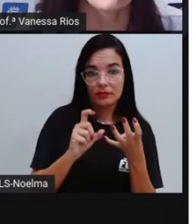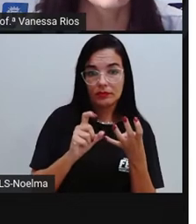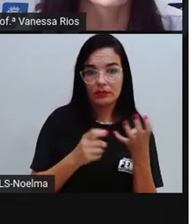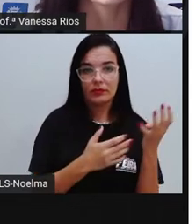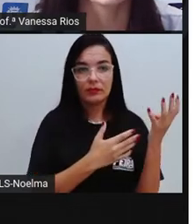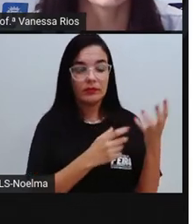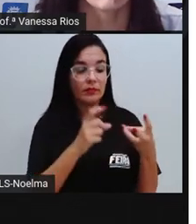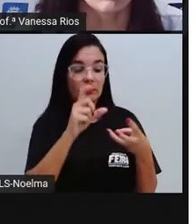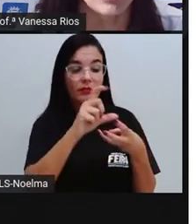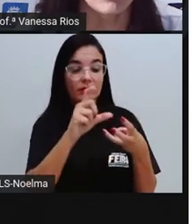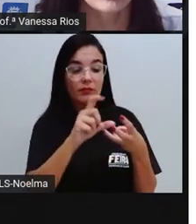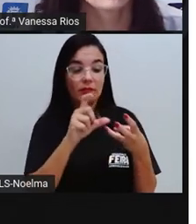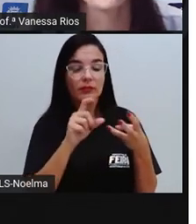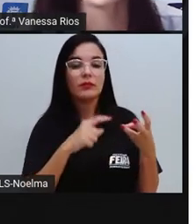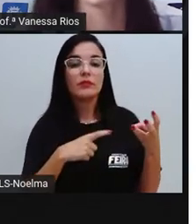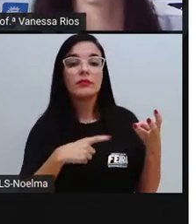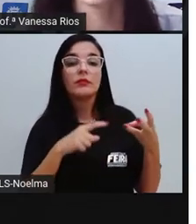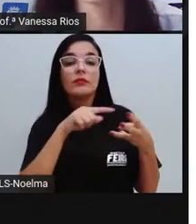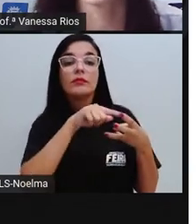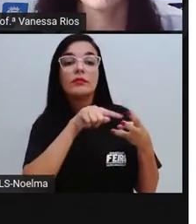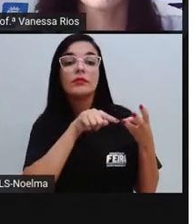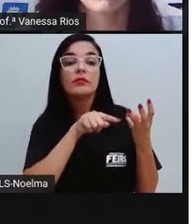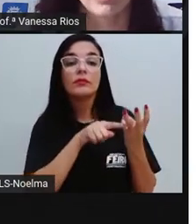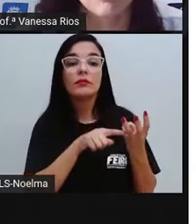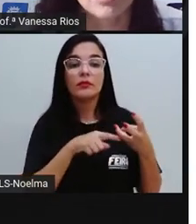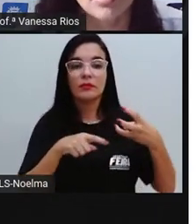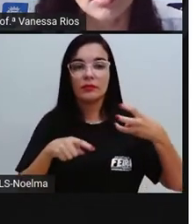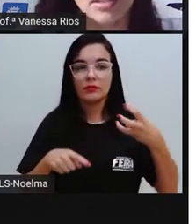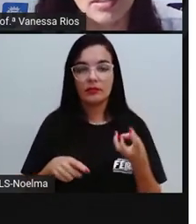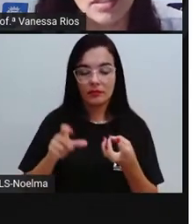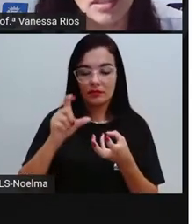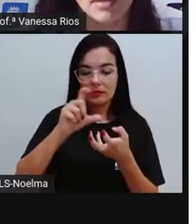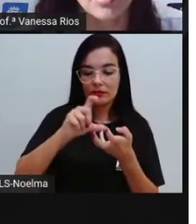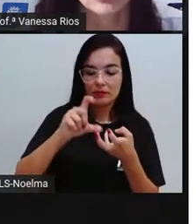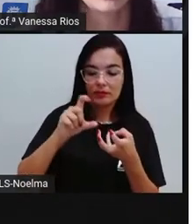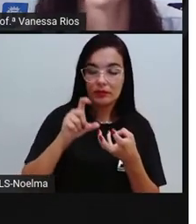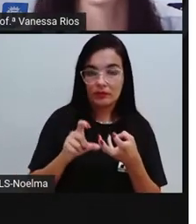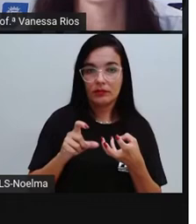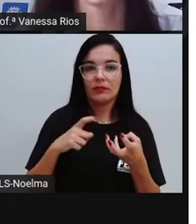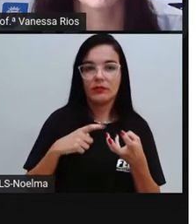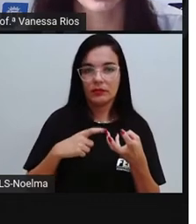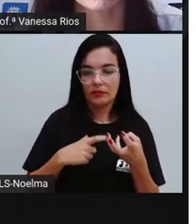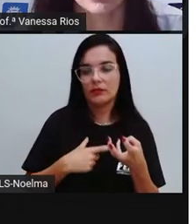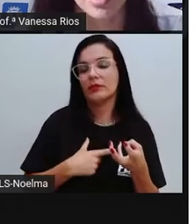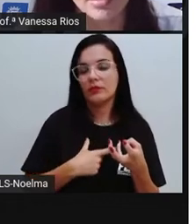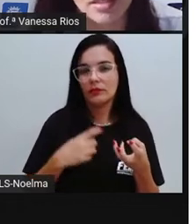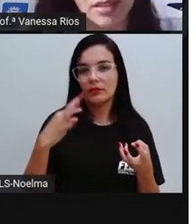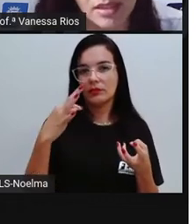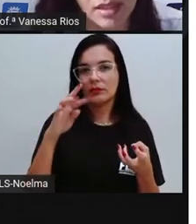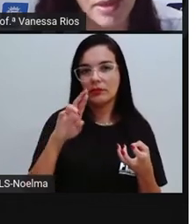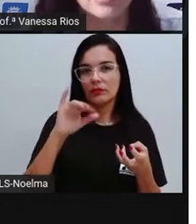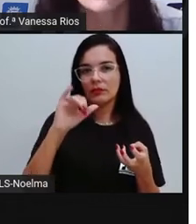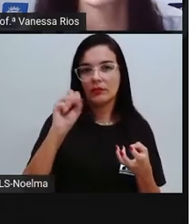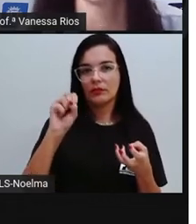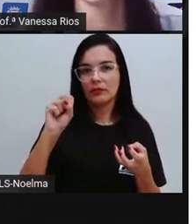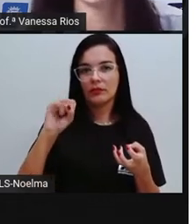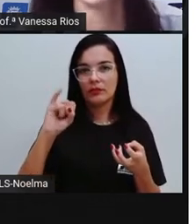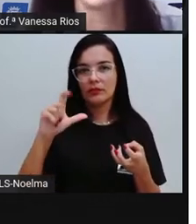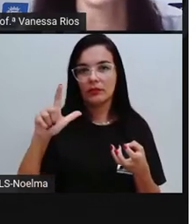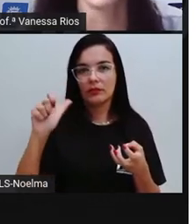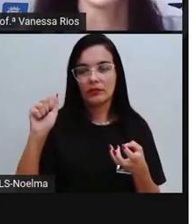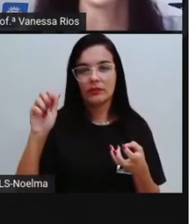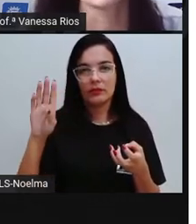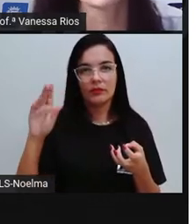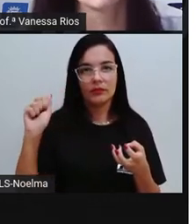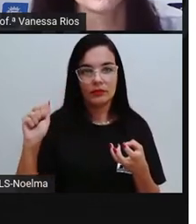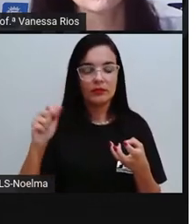lâmpada e número. A gente percebe que as três palavras são trisílabas, né? Possuem aí três sílabas. E